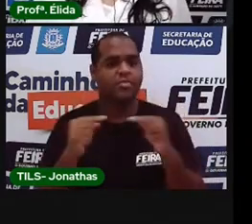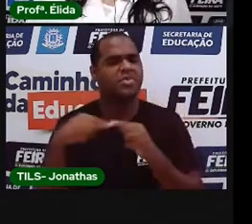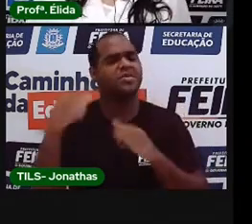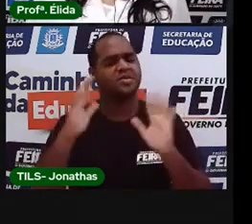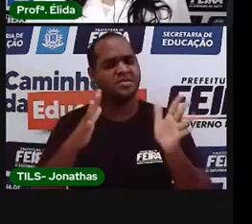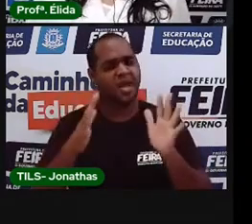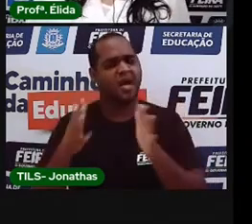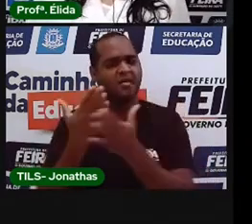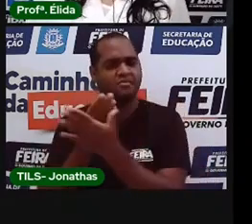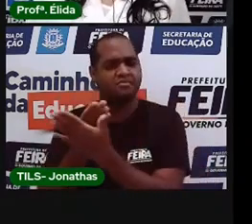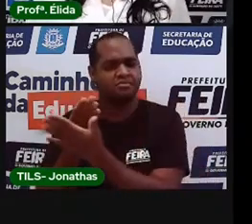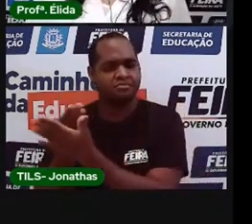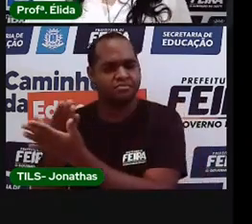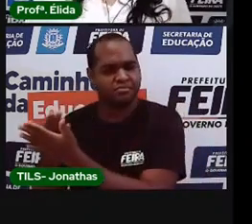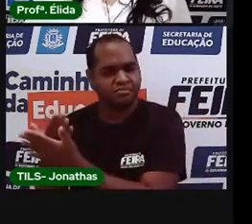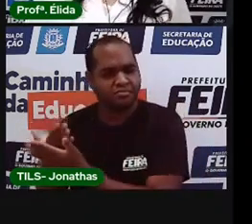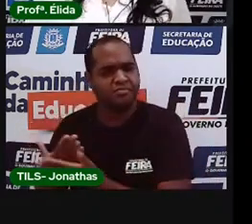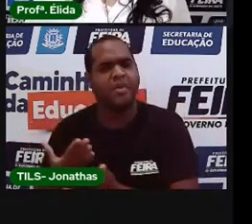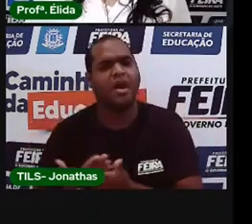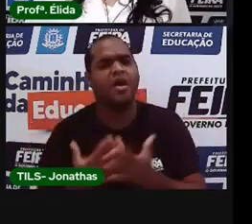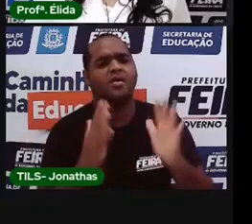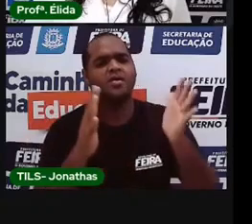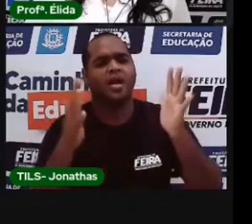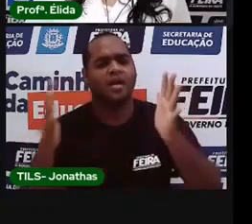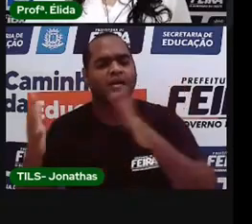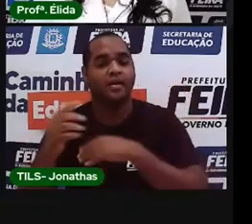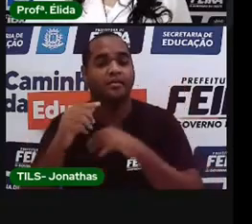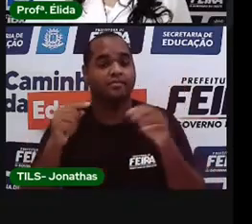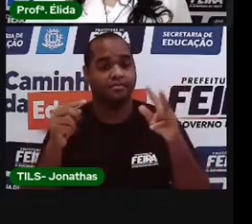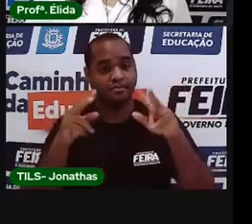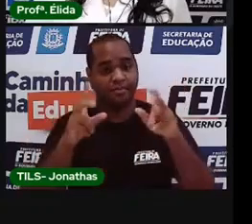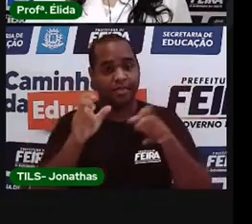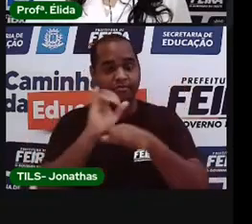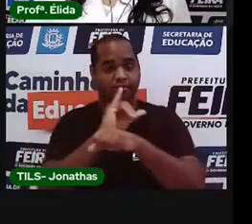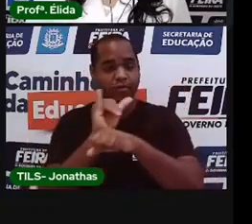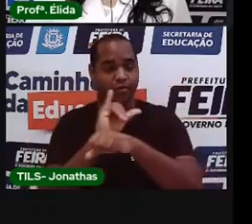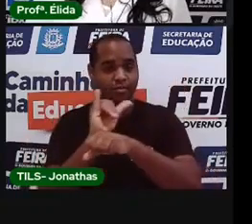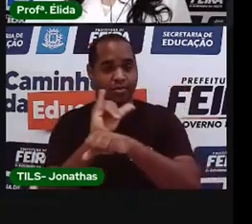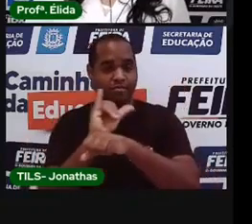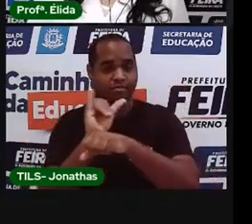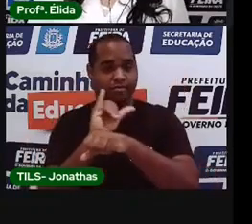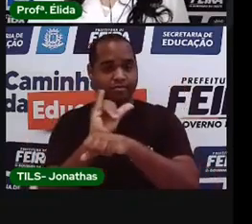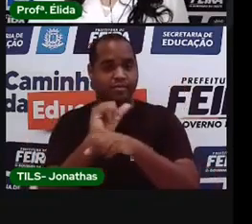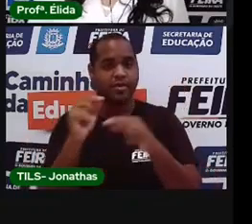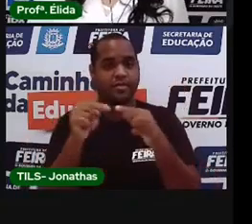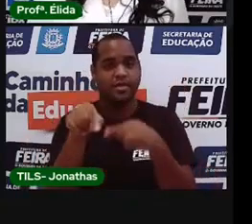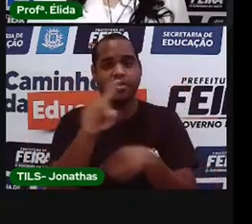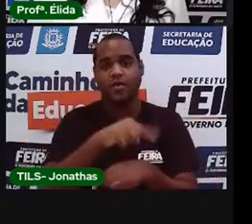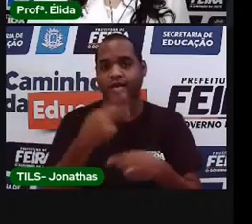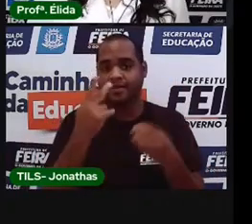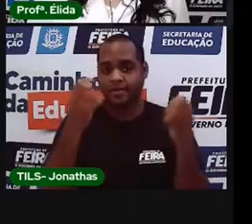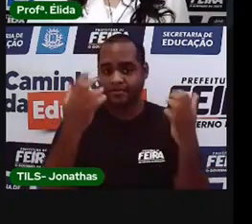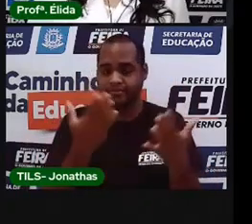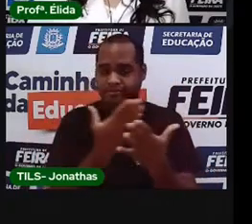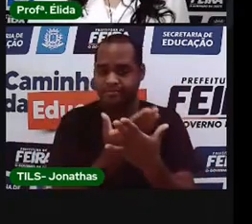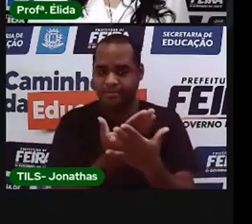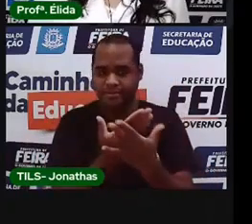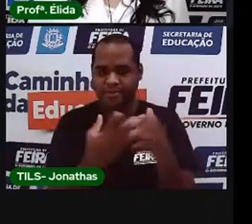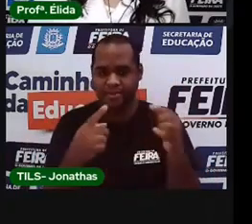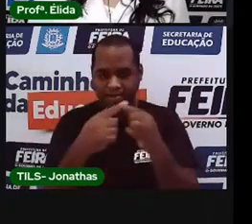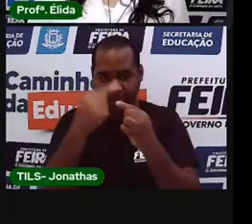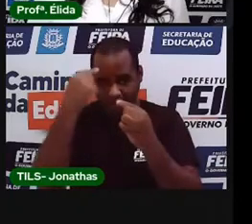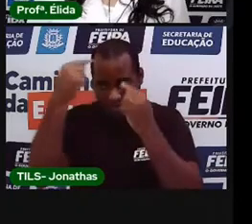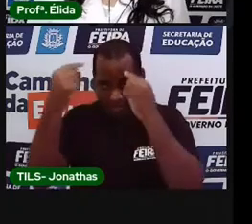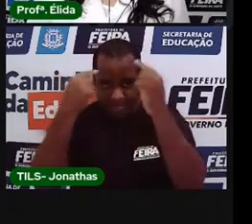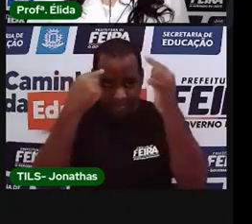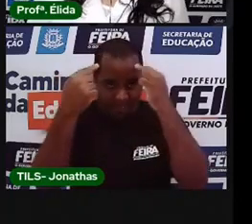a gente estudou esses dias, nas aulas aqui pelo YouTube, olha só. Nós estudamos as adivinhas.